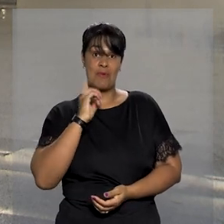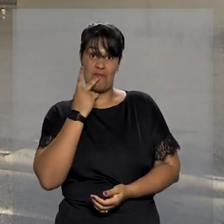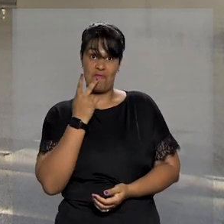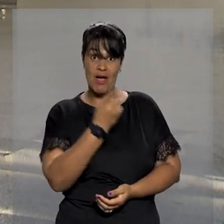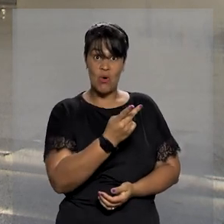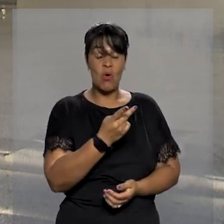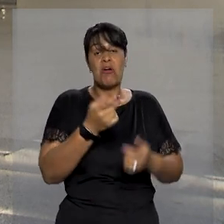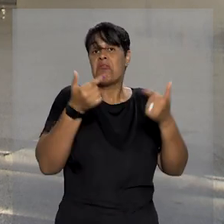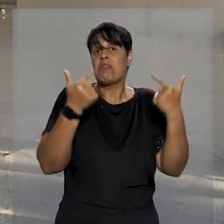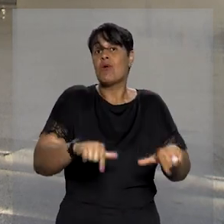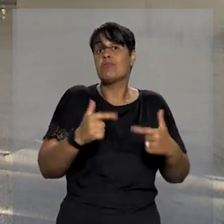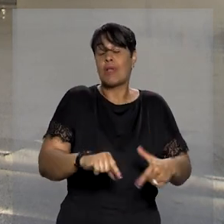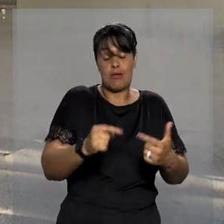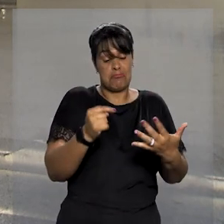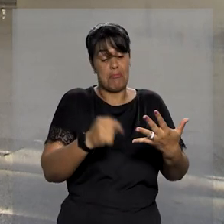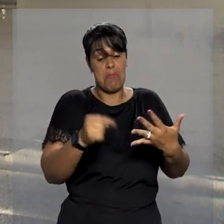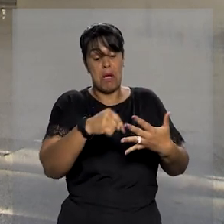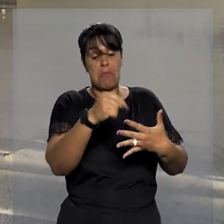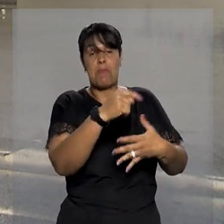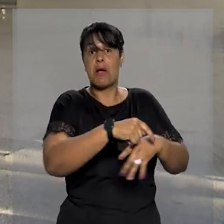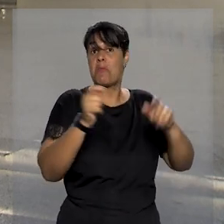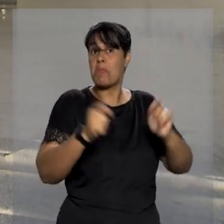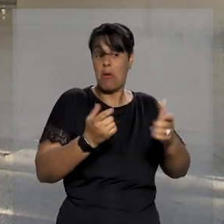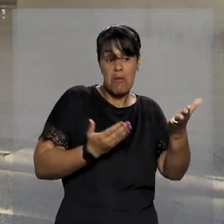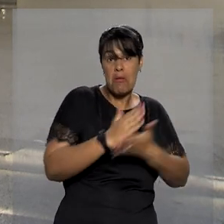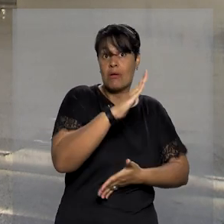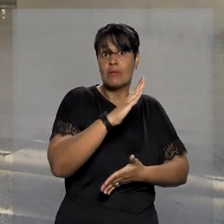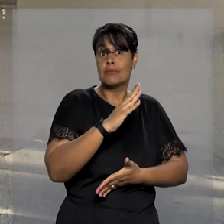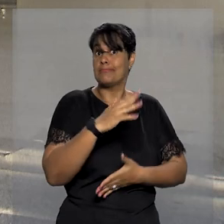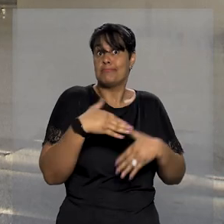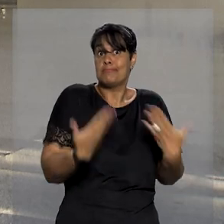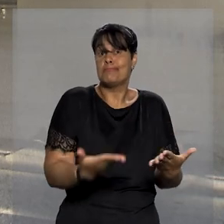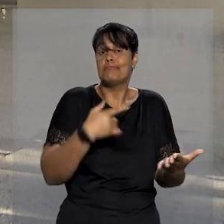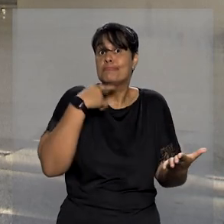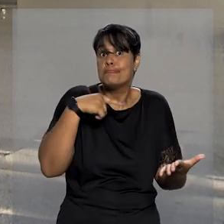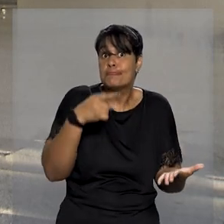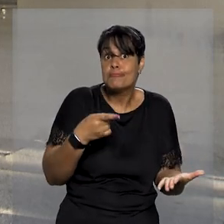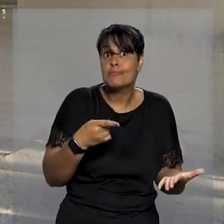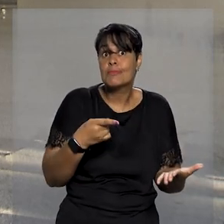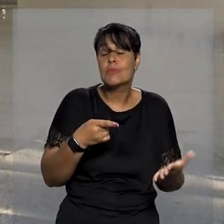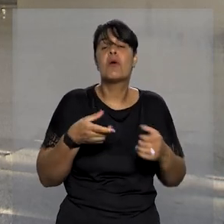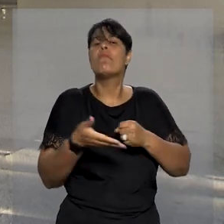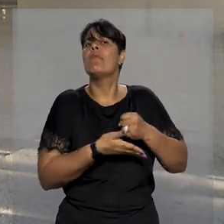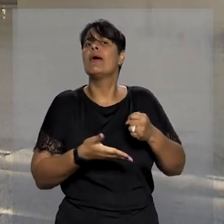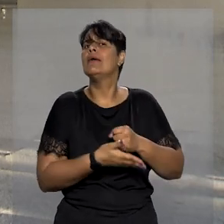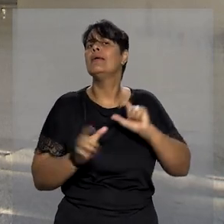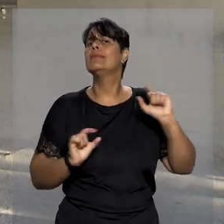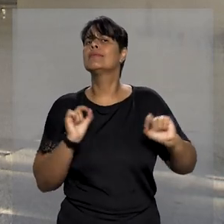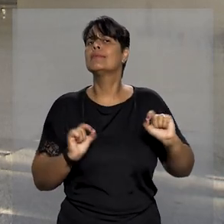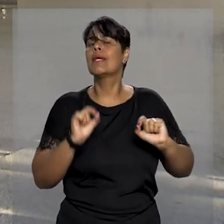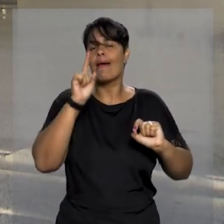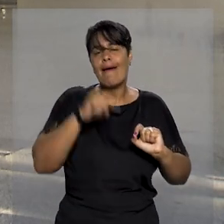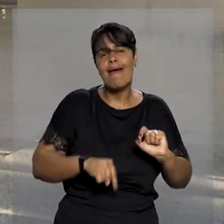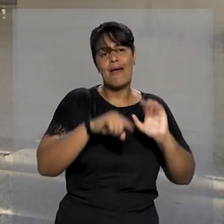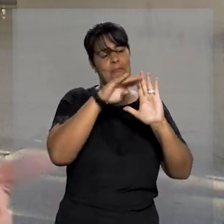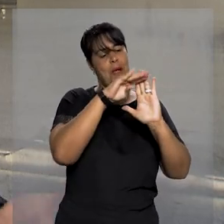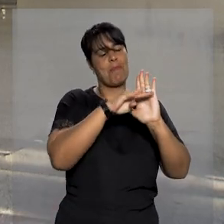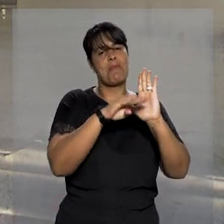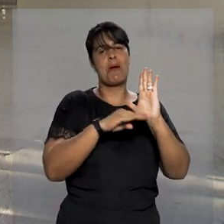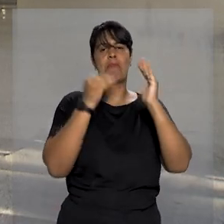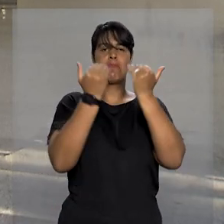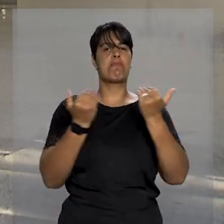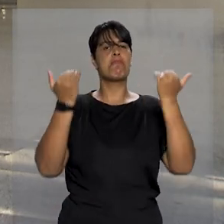Flamengo alegou falta de requisitos para a homologação da decisão arbitral estrangeira, com base nos